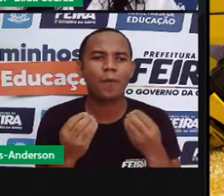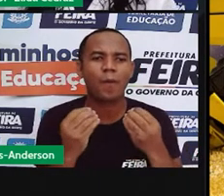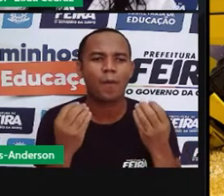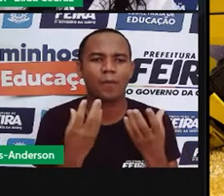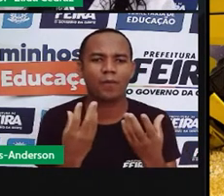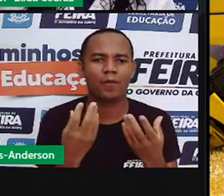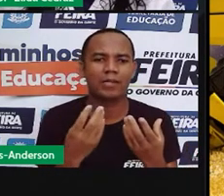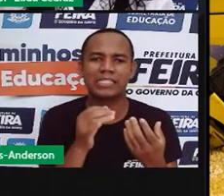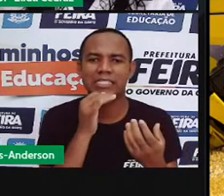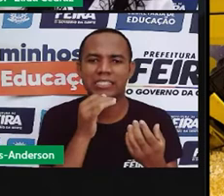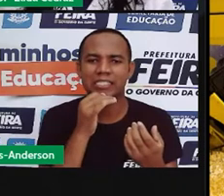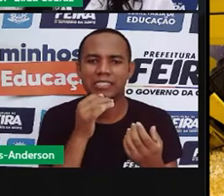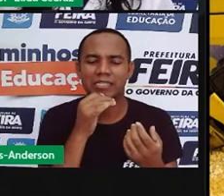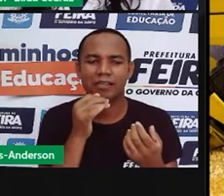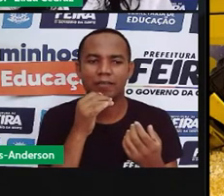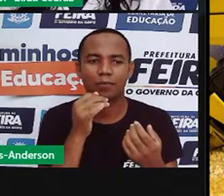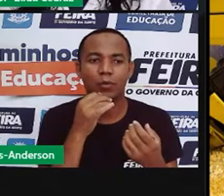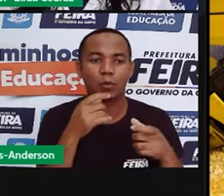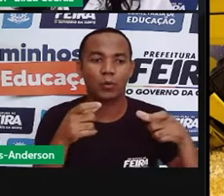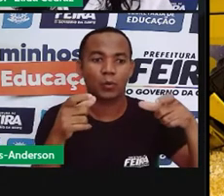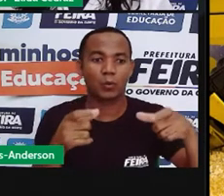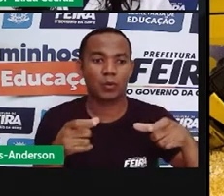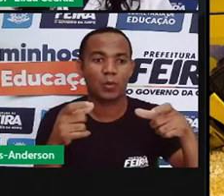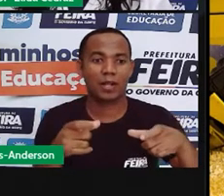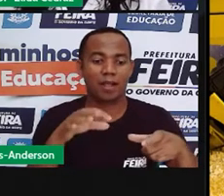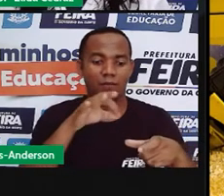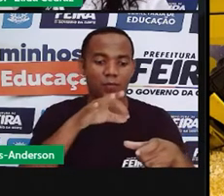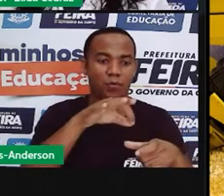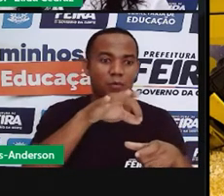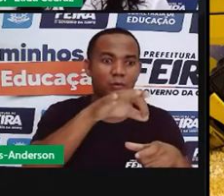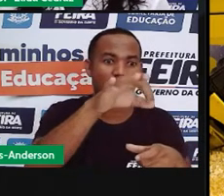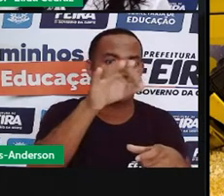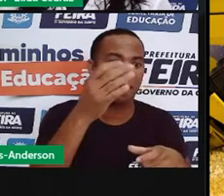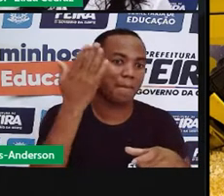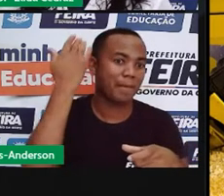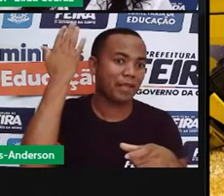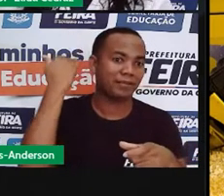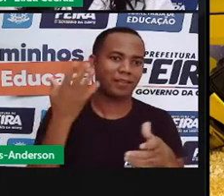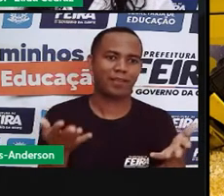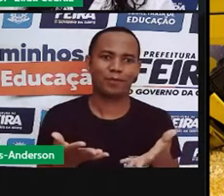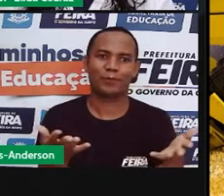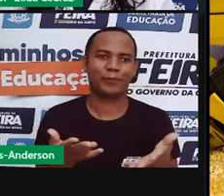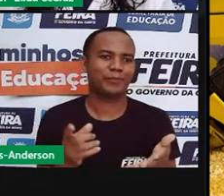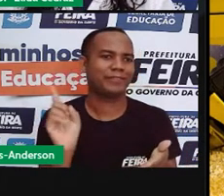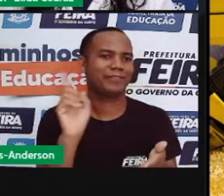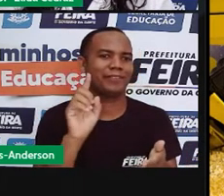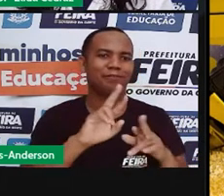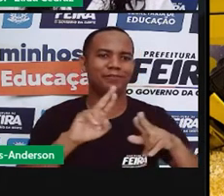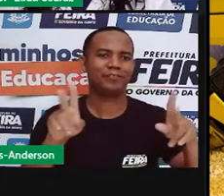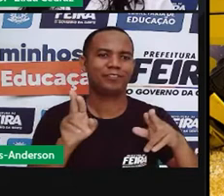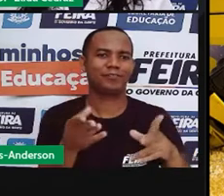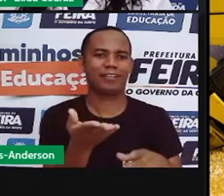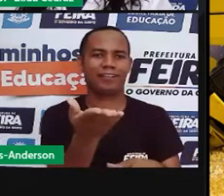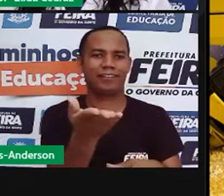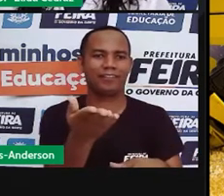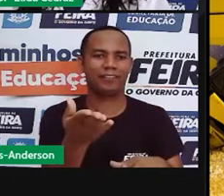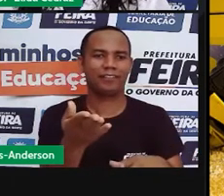grandes fazendas e grandes plantações, eles utilizam fatores,